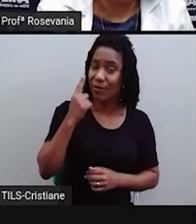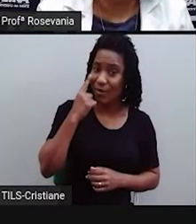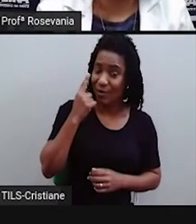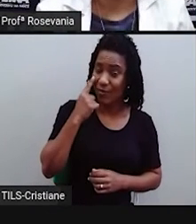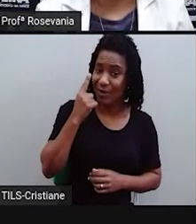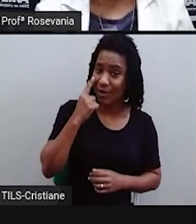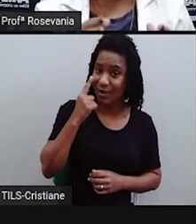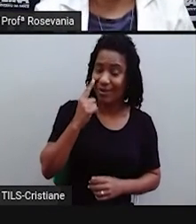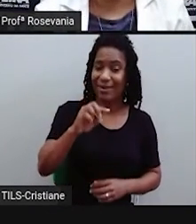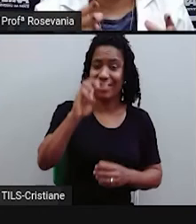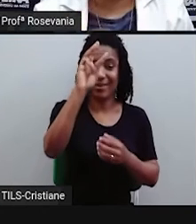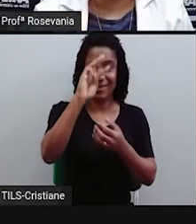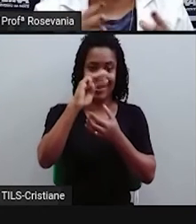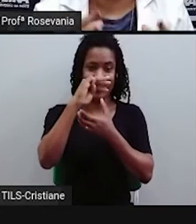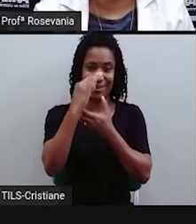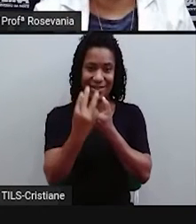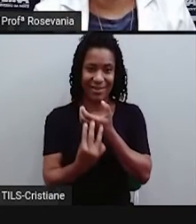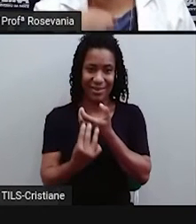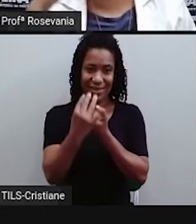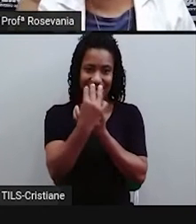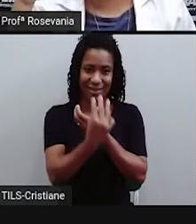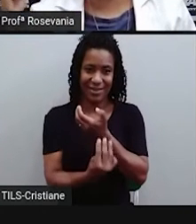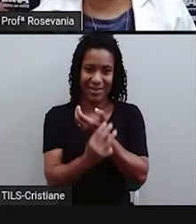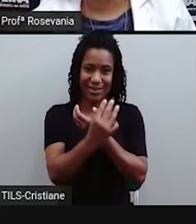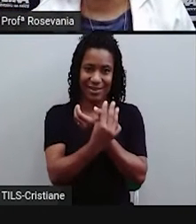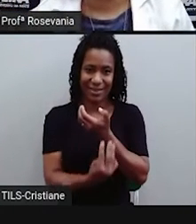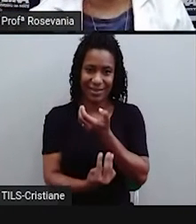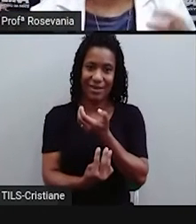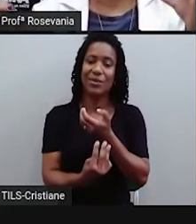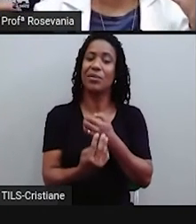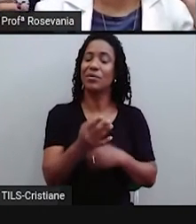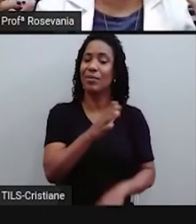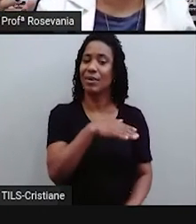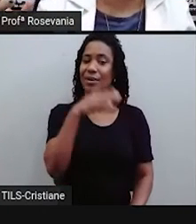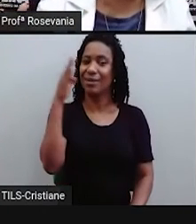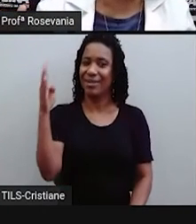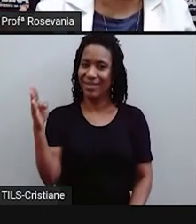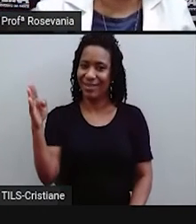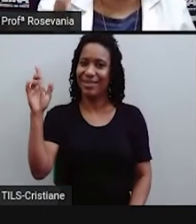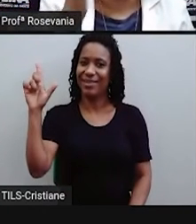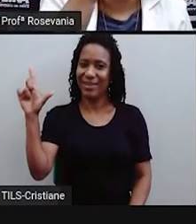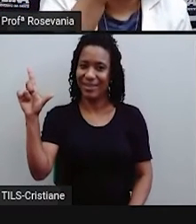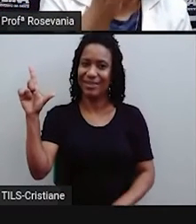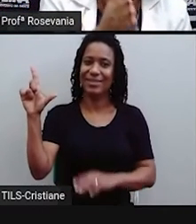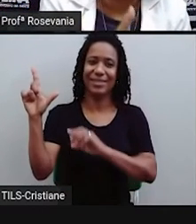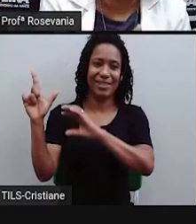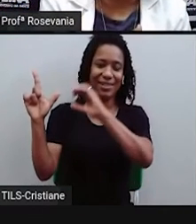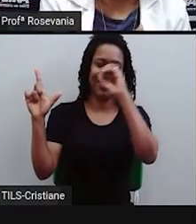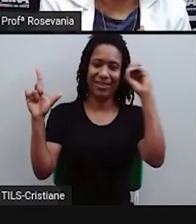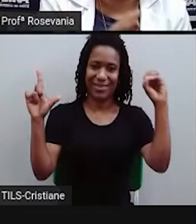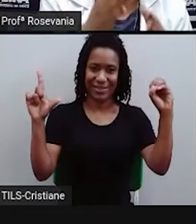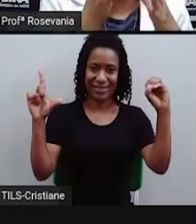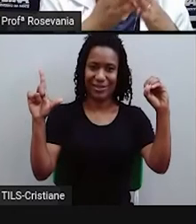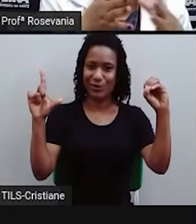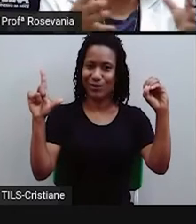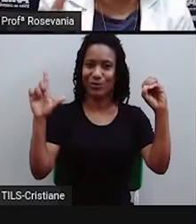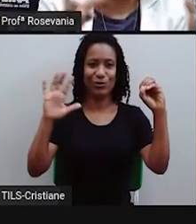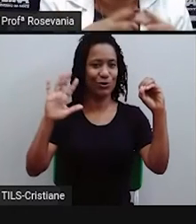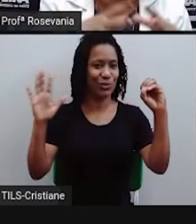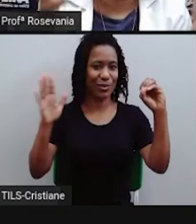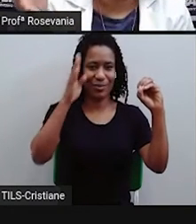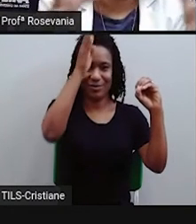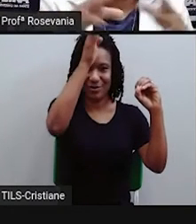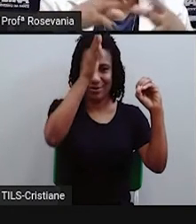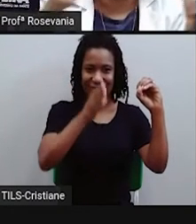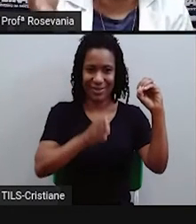meridianos, eu só posso ter hemisfério leste e hemisfério oeste, porque divide o planeta ali em duas